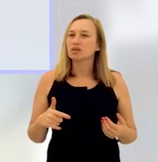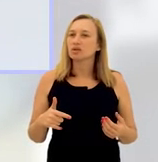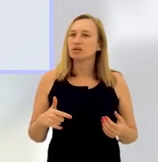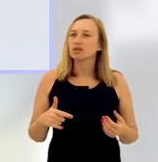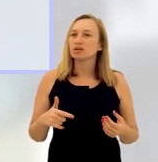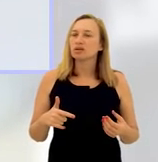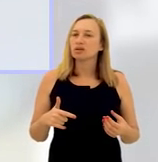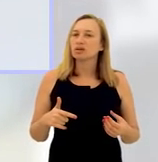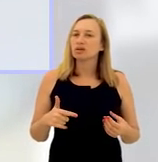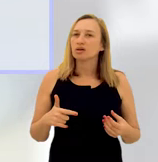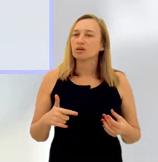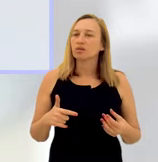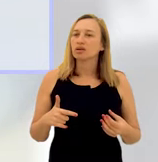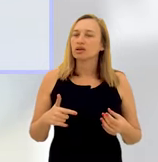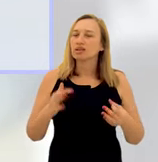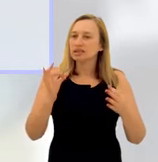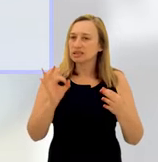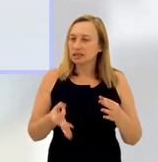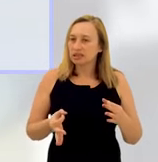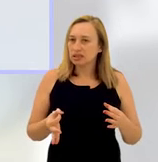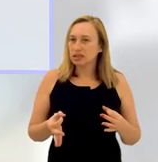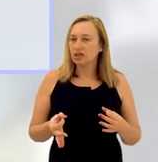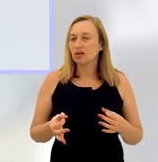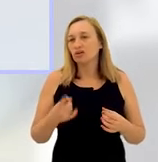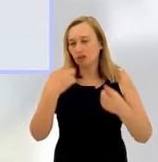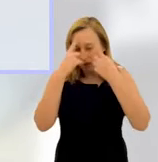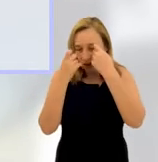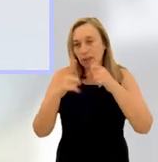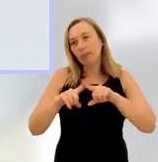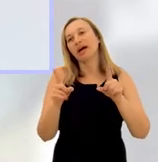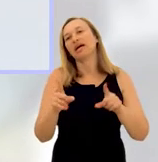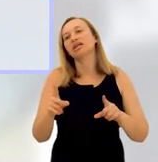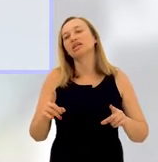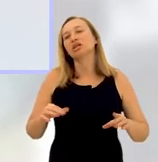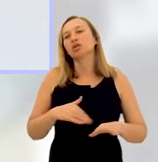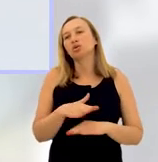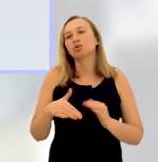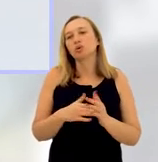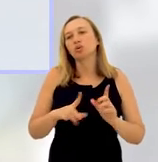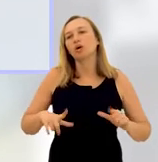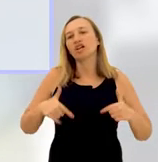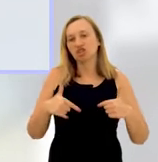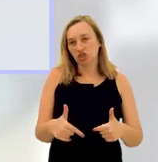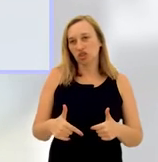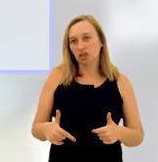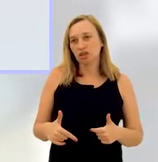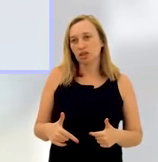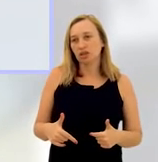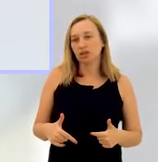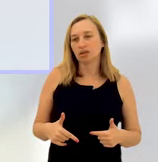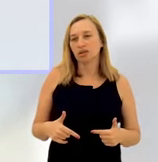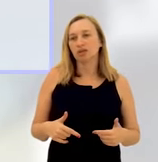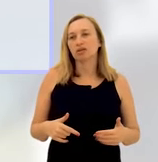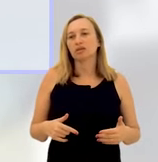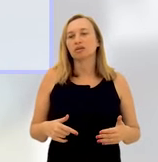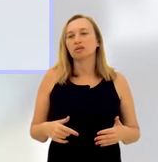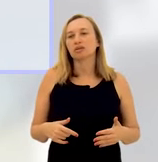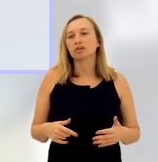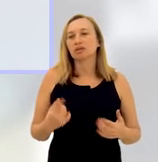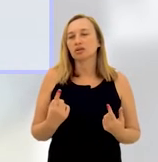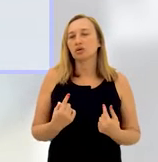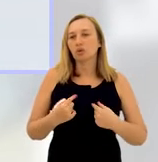uma definição legal para que seja considerada violência, mas sim todo e qualquer ato que seja feito ali